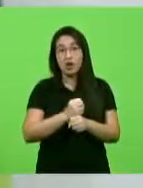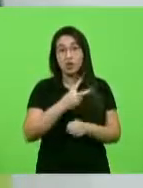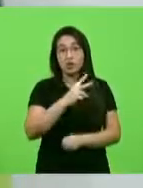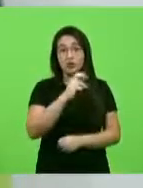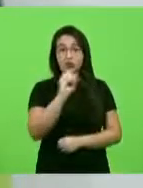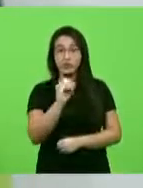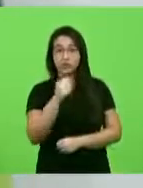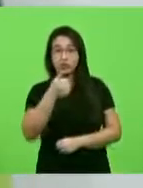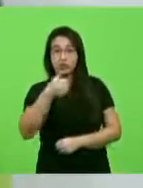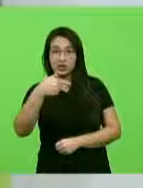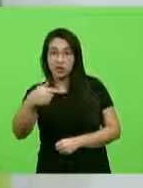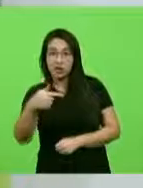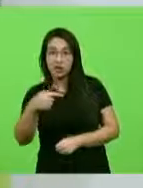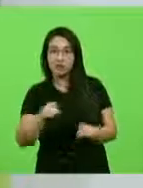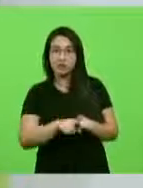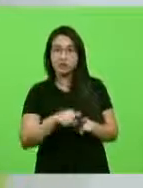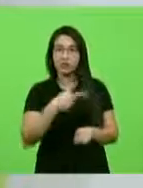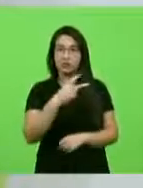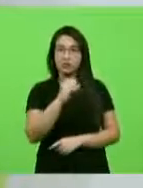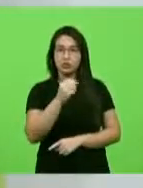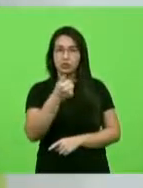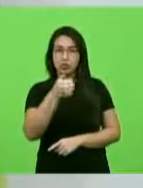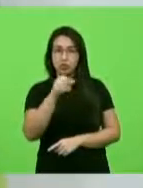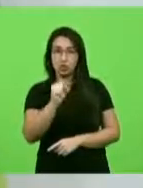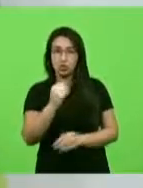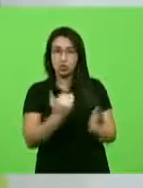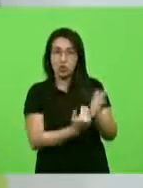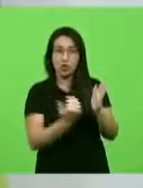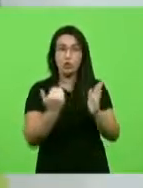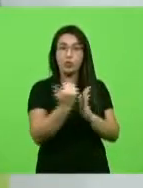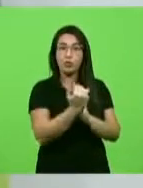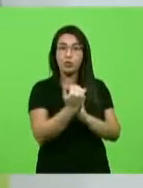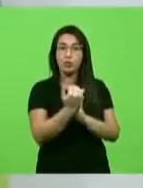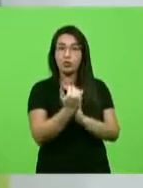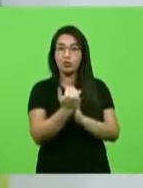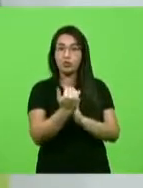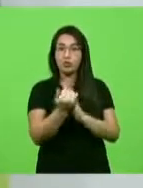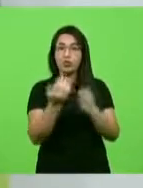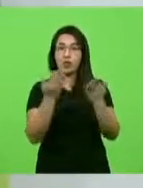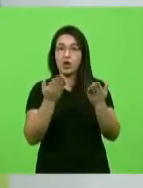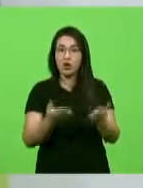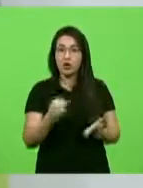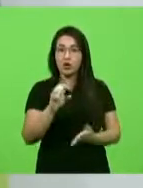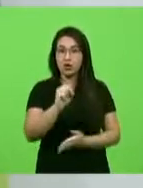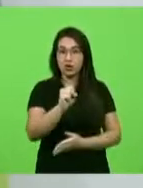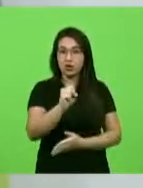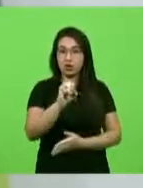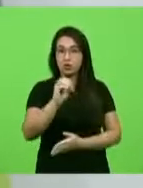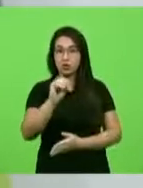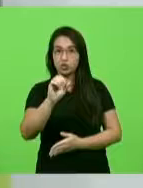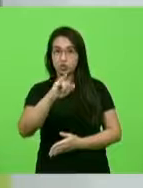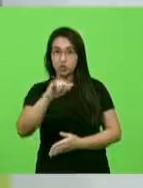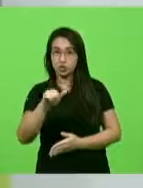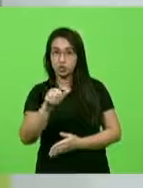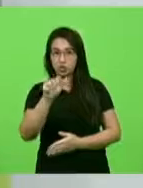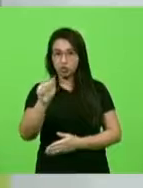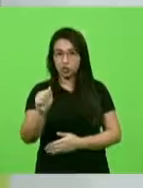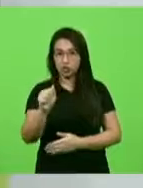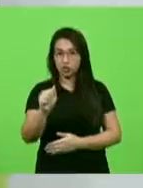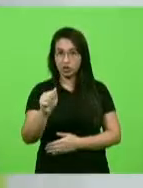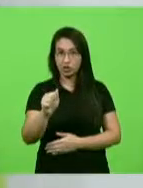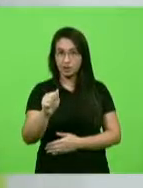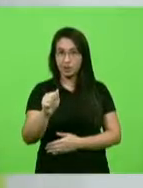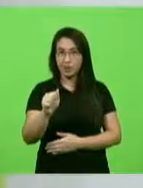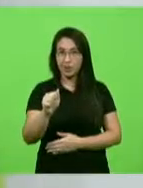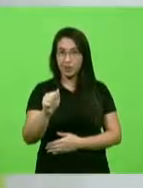eu não sei por que cargas d'água aumentou consideravelmente o consumo de soja na Ásia e na Europa. Isso